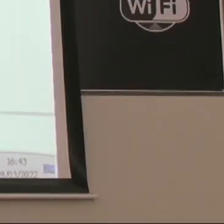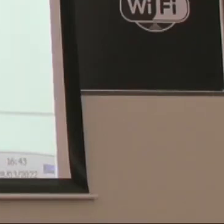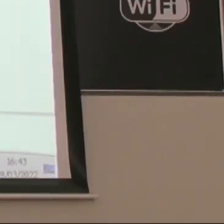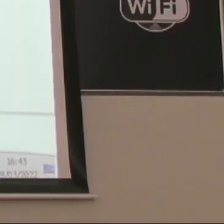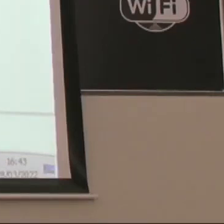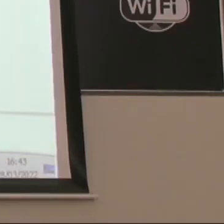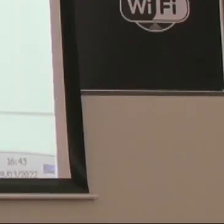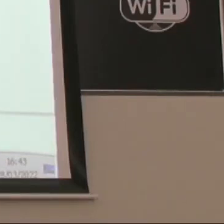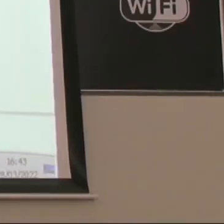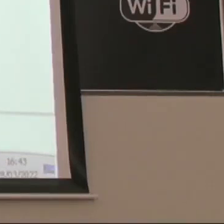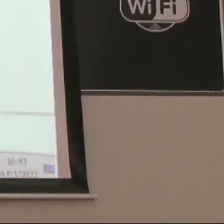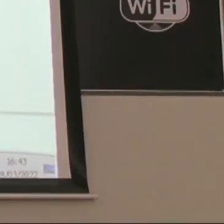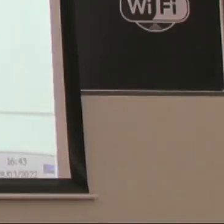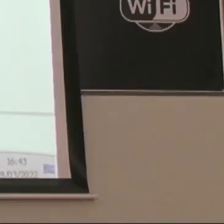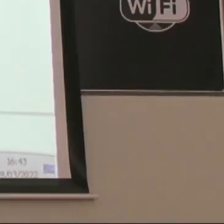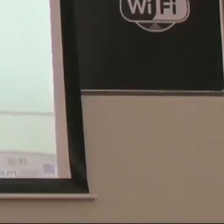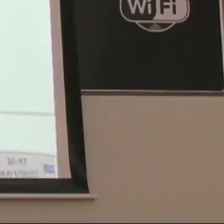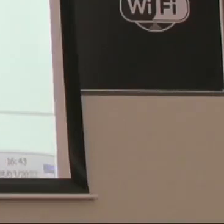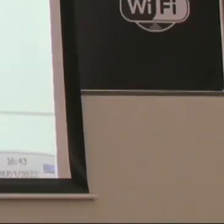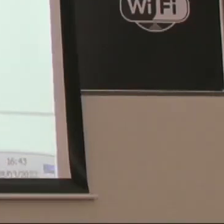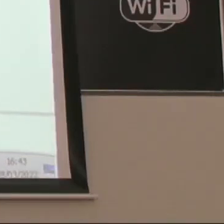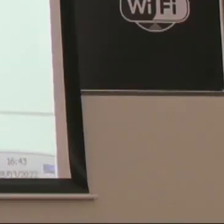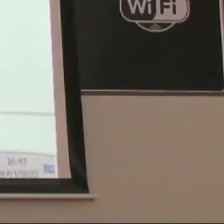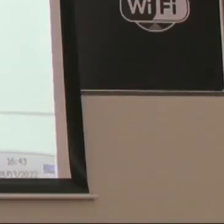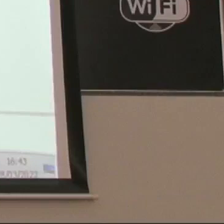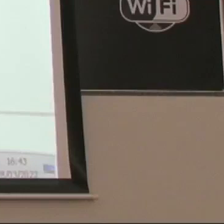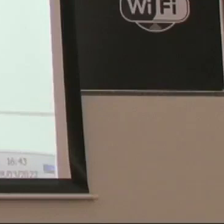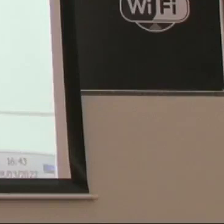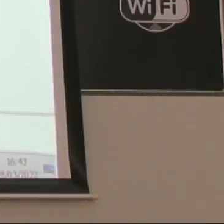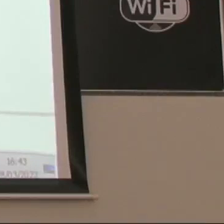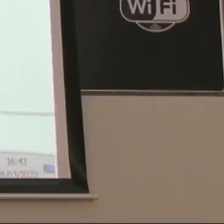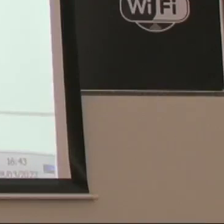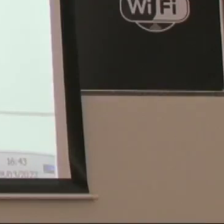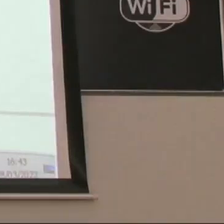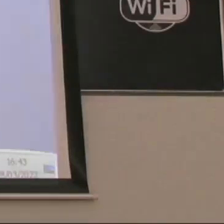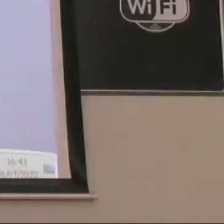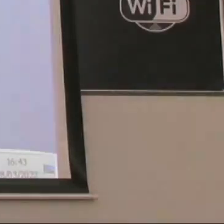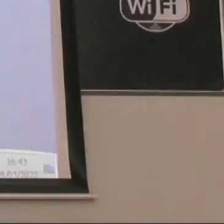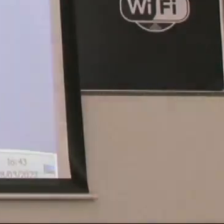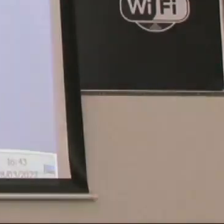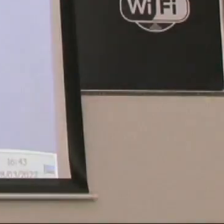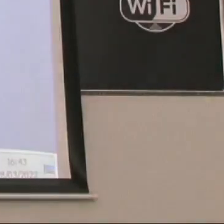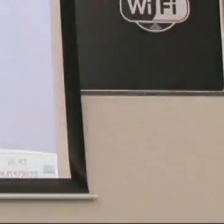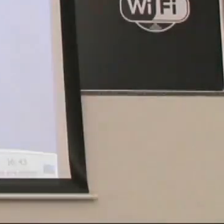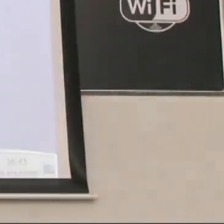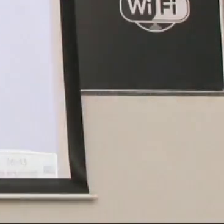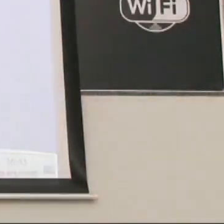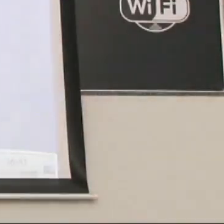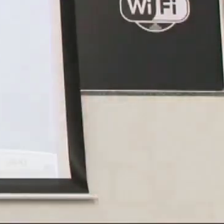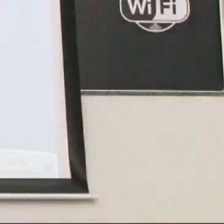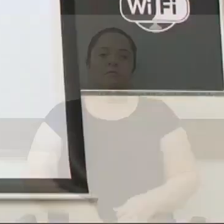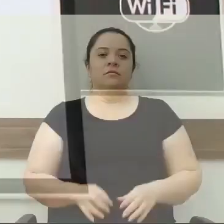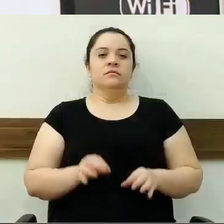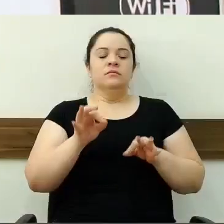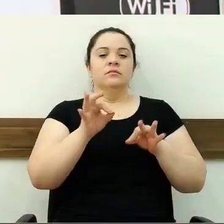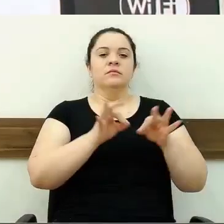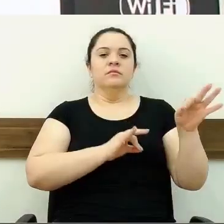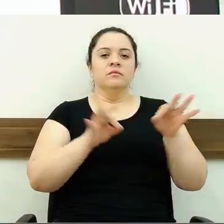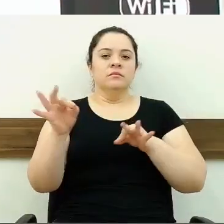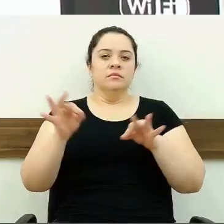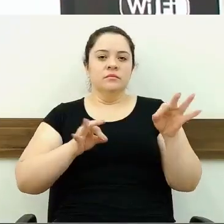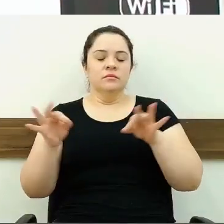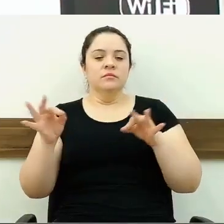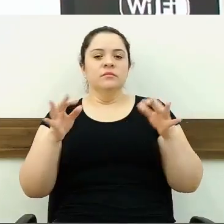Obrigada. Levando em consideração, então, que esse programa de doação 2022